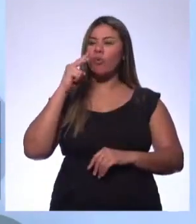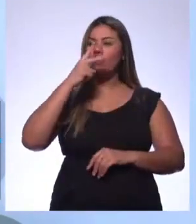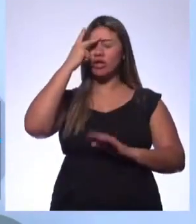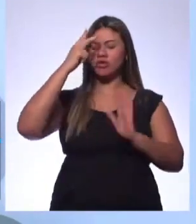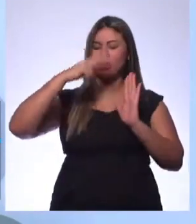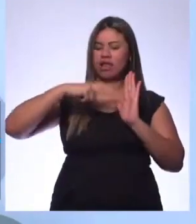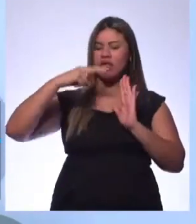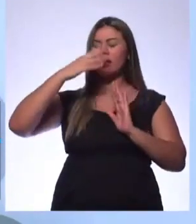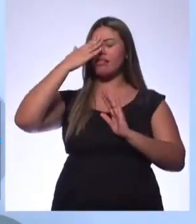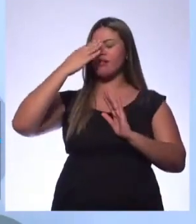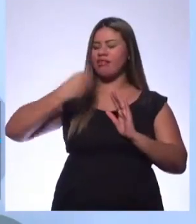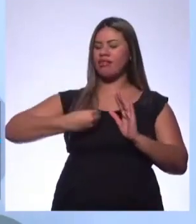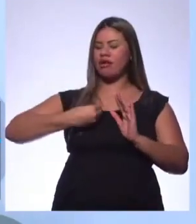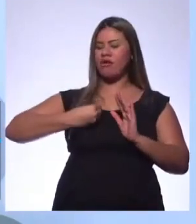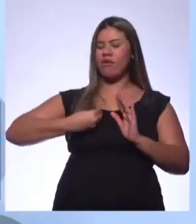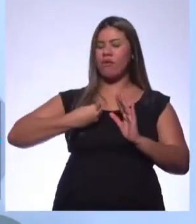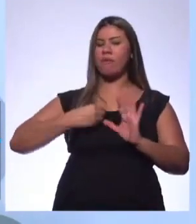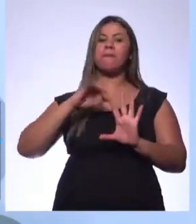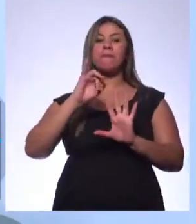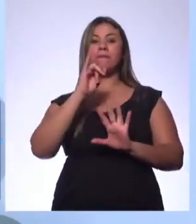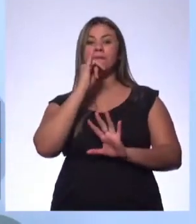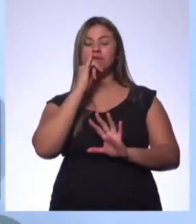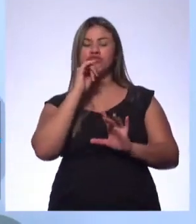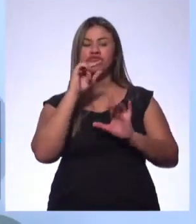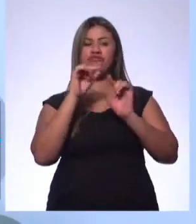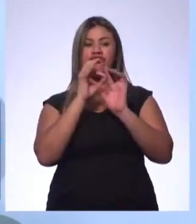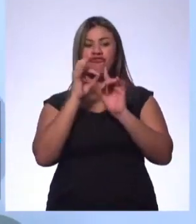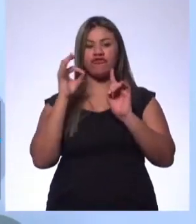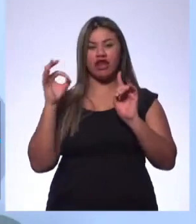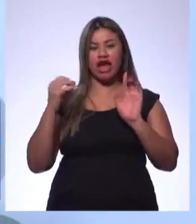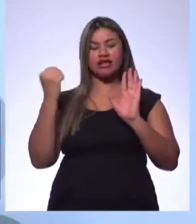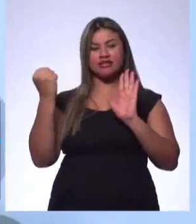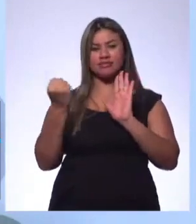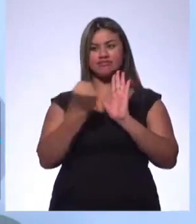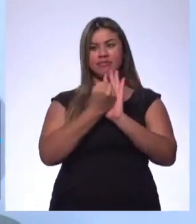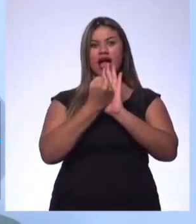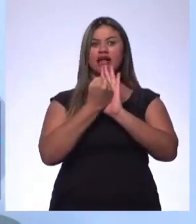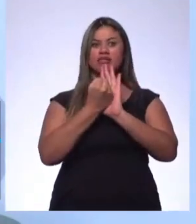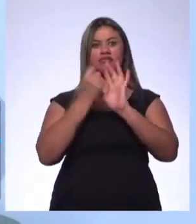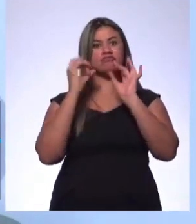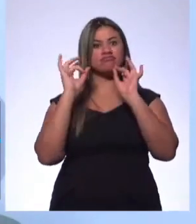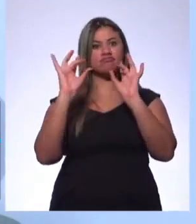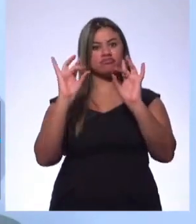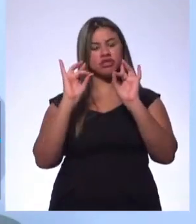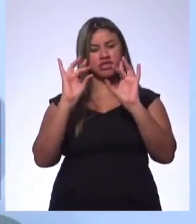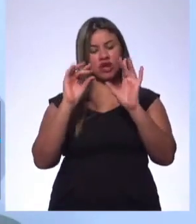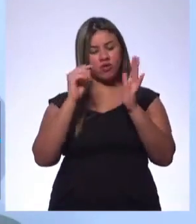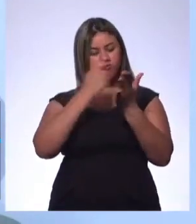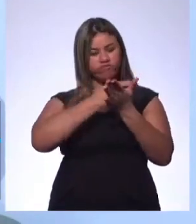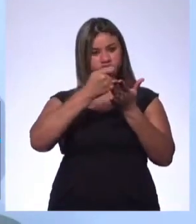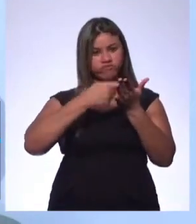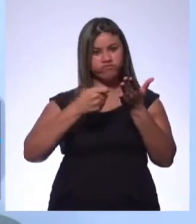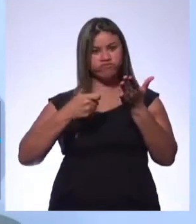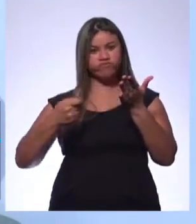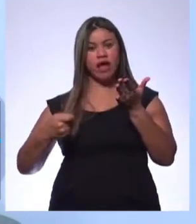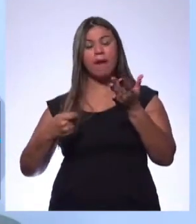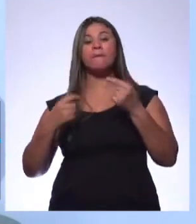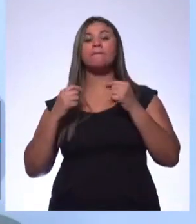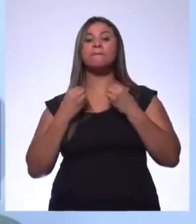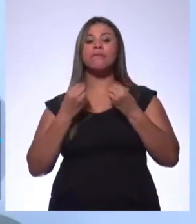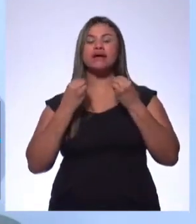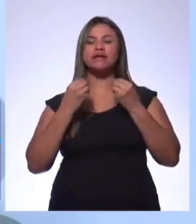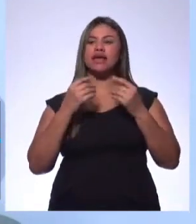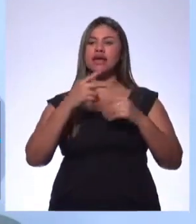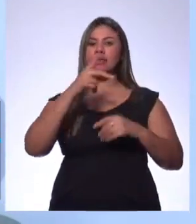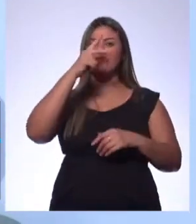um pouquinho daquela obra. Então você vai pegar um trecho marcante e dar ali, colocar em ênfase na sua resenha, para que ele tenha contato com